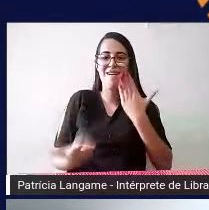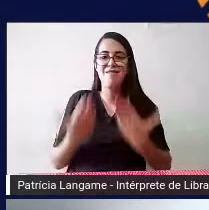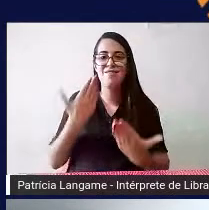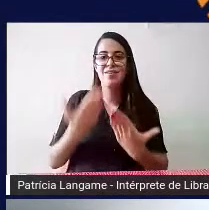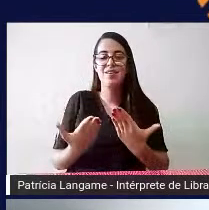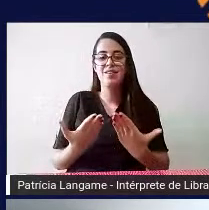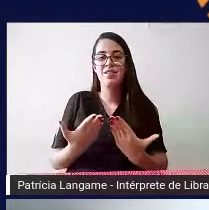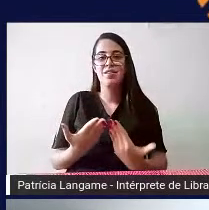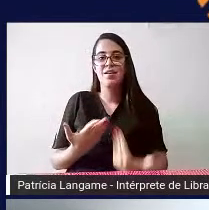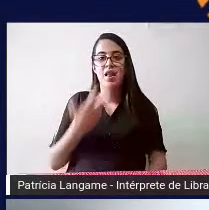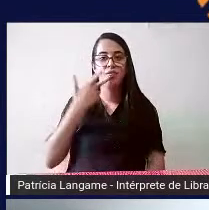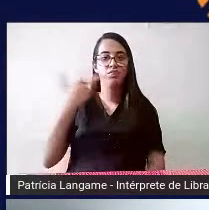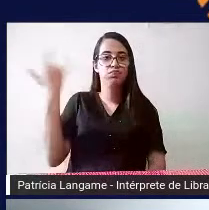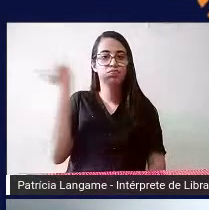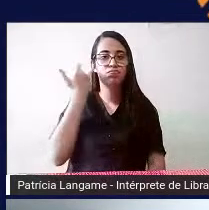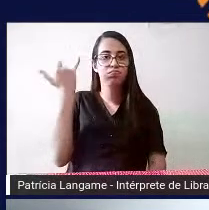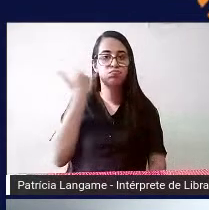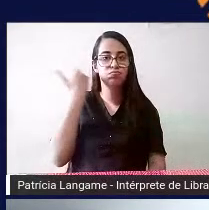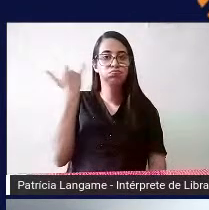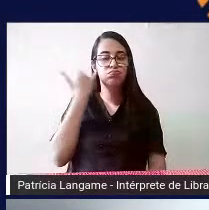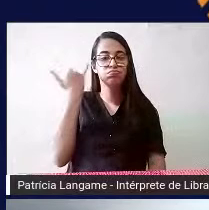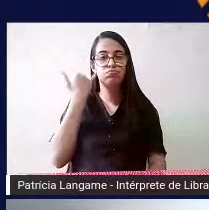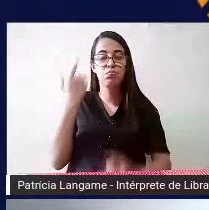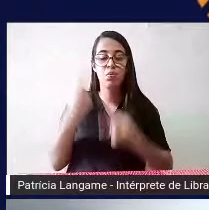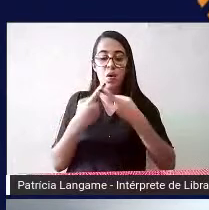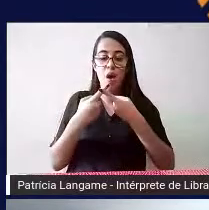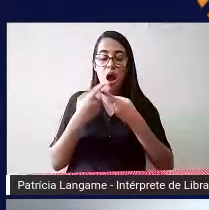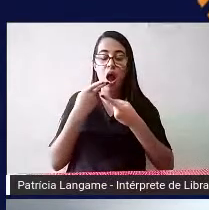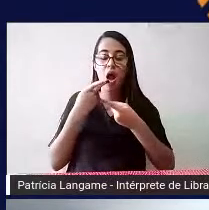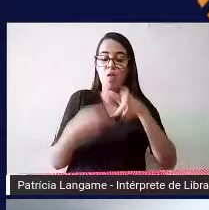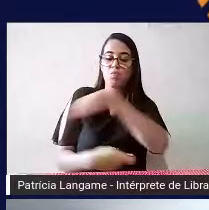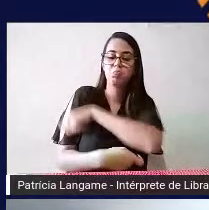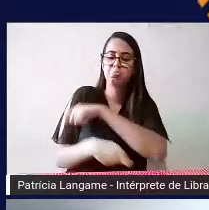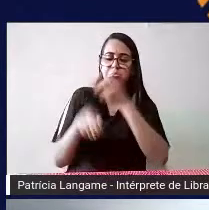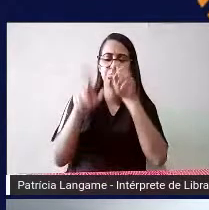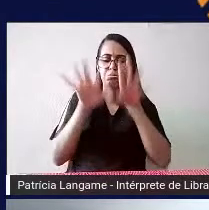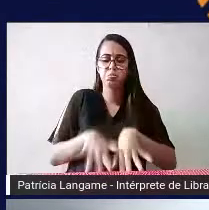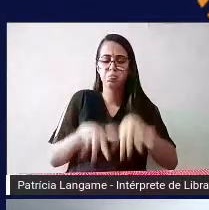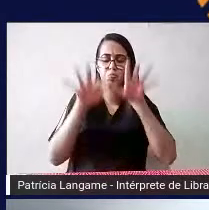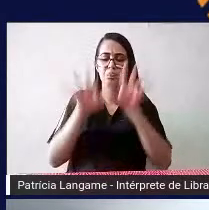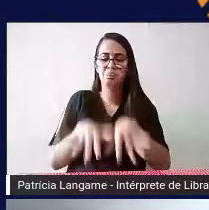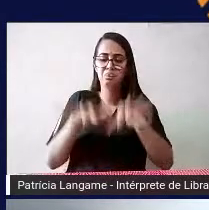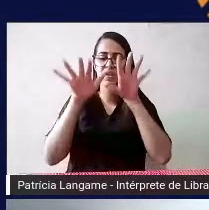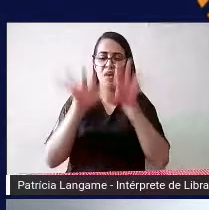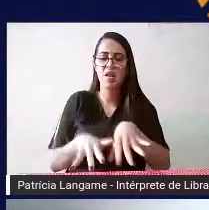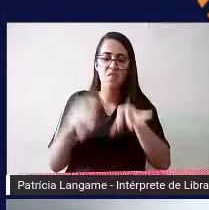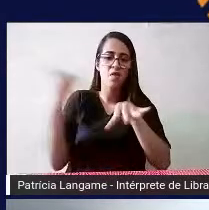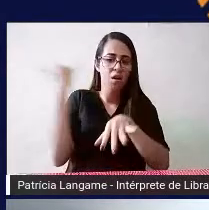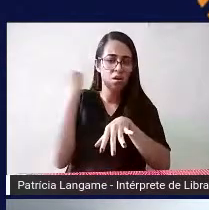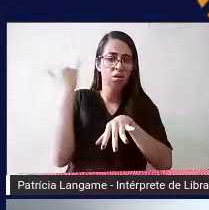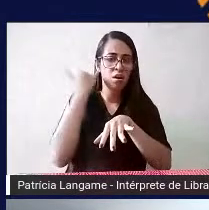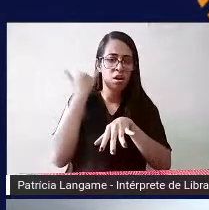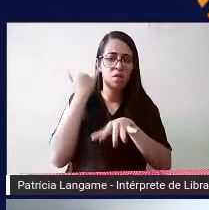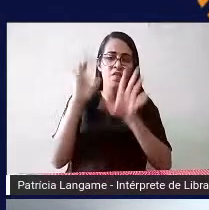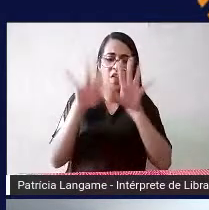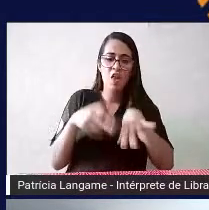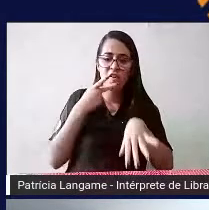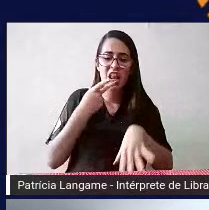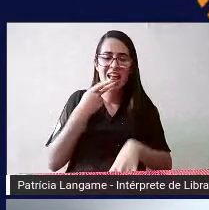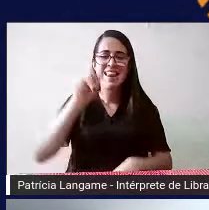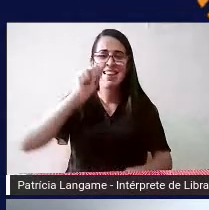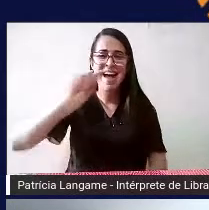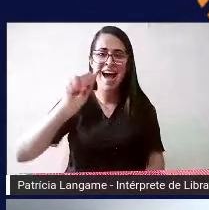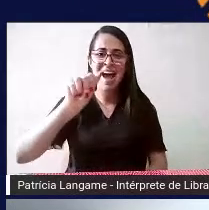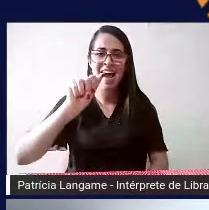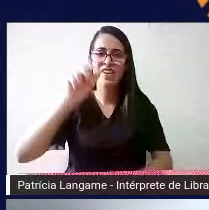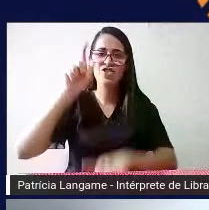isso que é muito interessante porque o aluno vai escrevendo ali e ela vai dizendo que ele escreveu a letra A ou a letra B